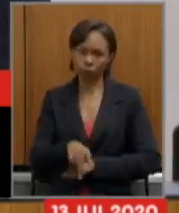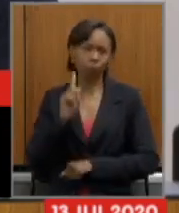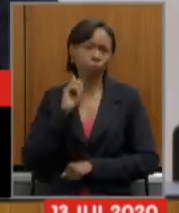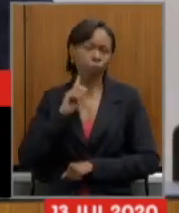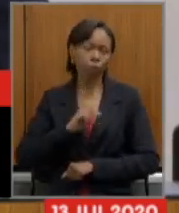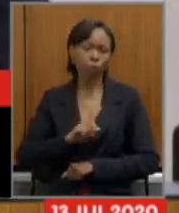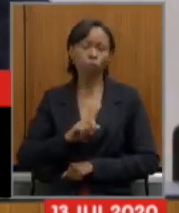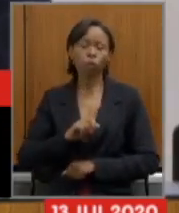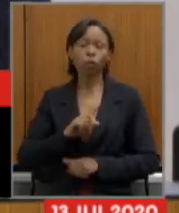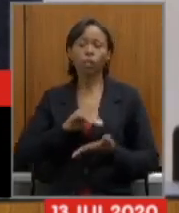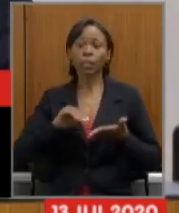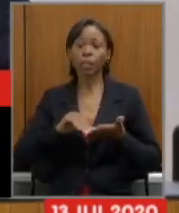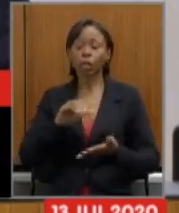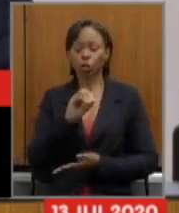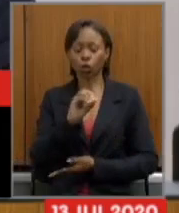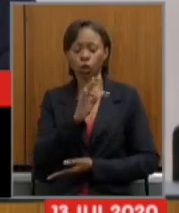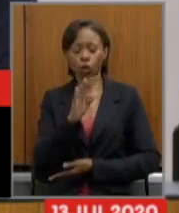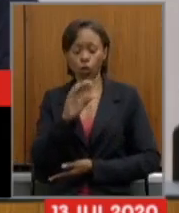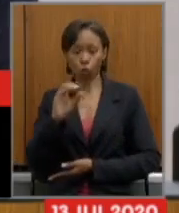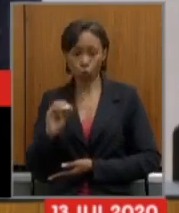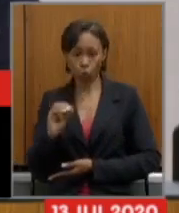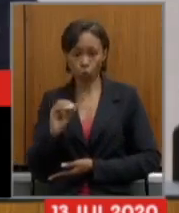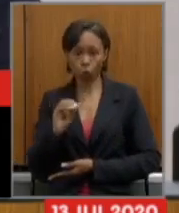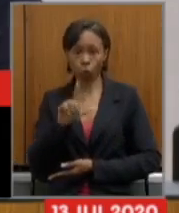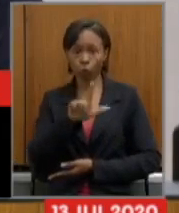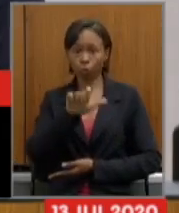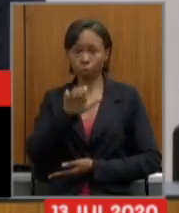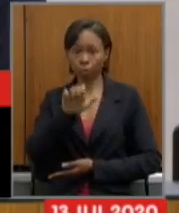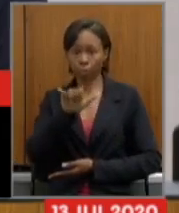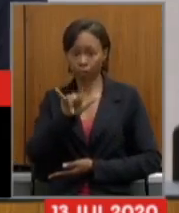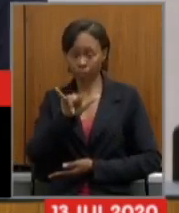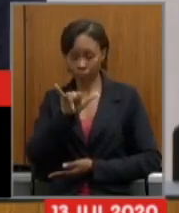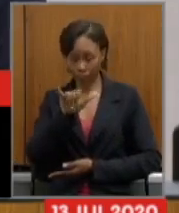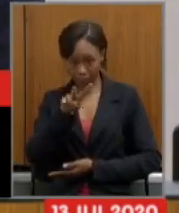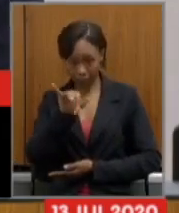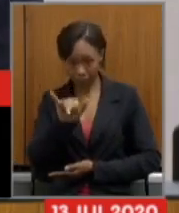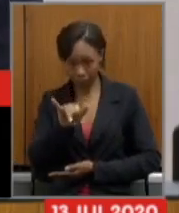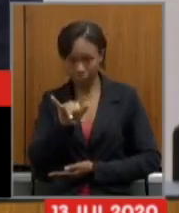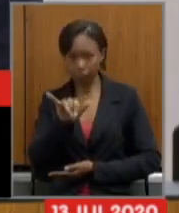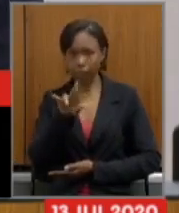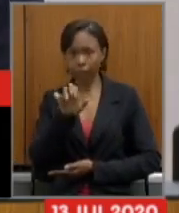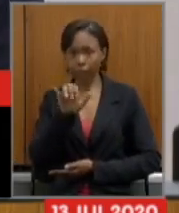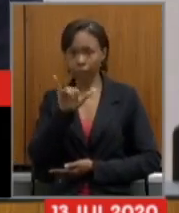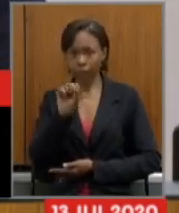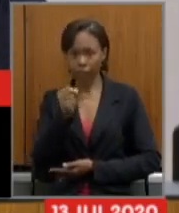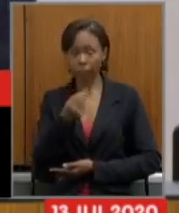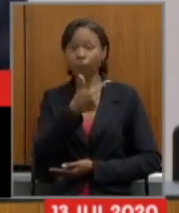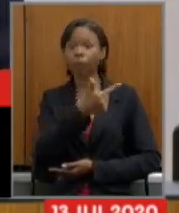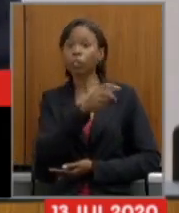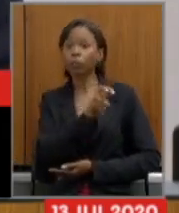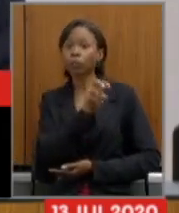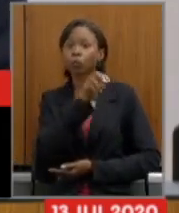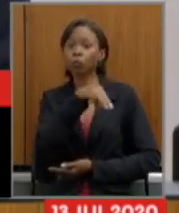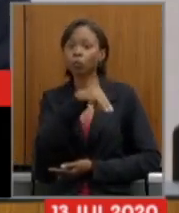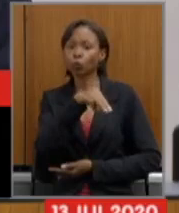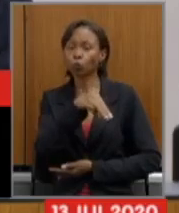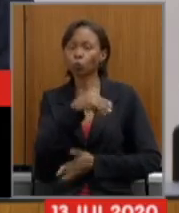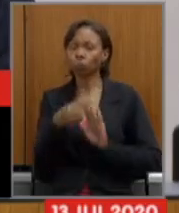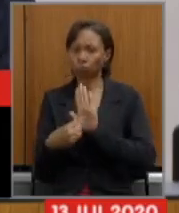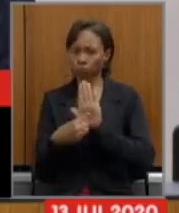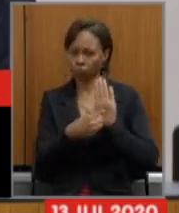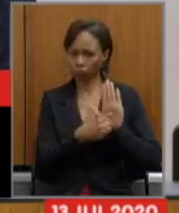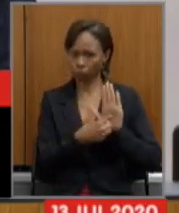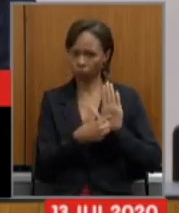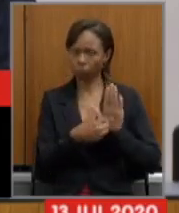secretário Otto Alexandre Levi Reis, que disporá também de 25 minutos para a sua exposição. Por